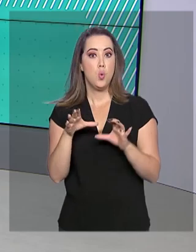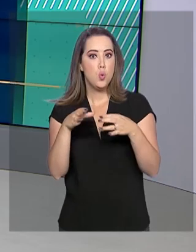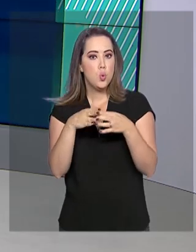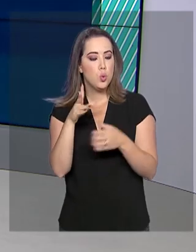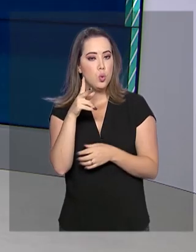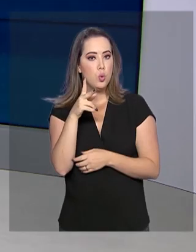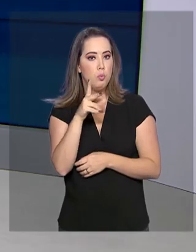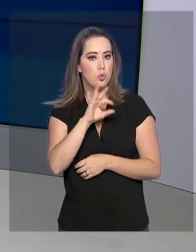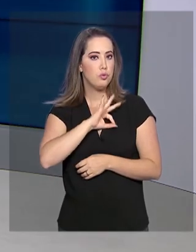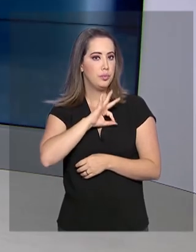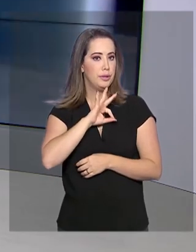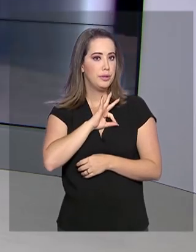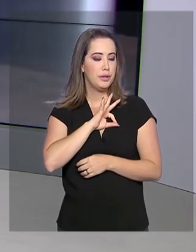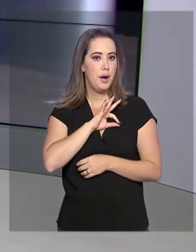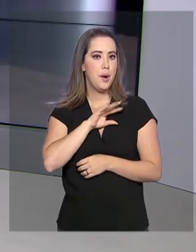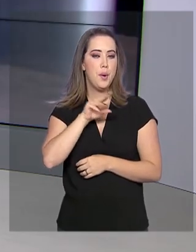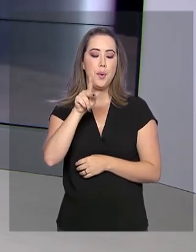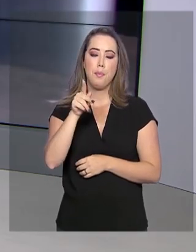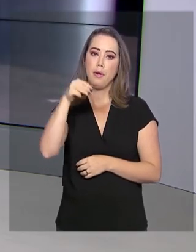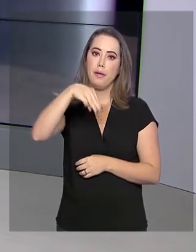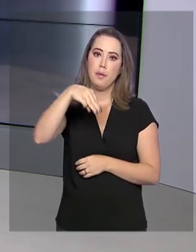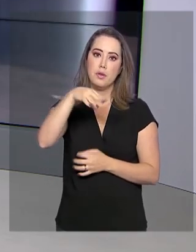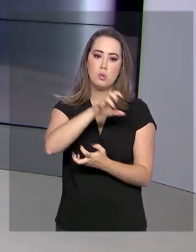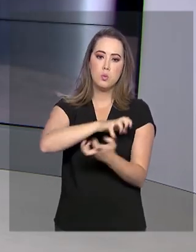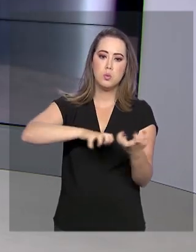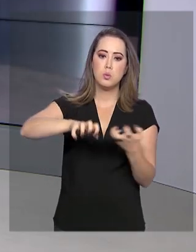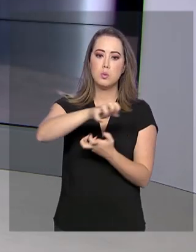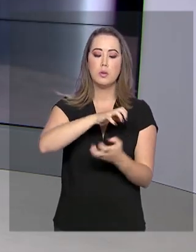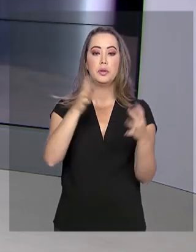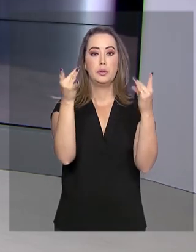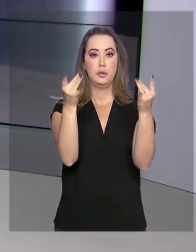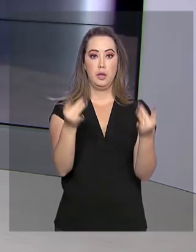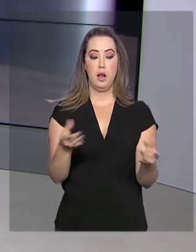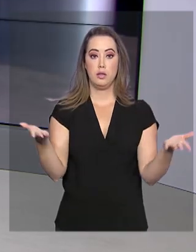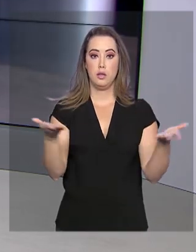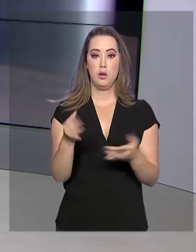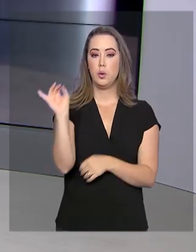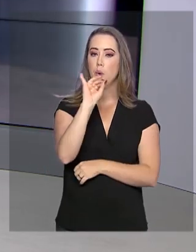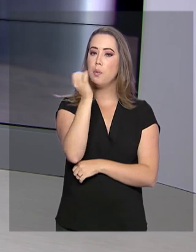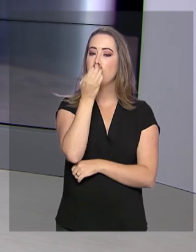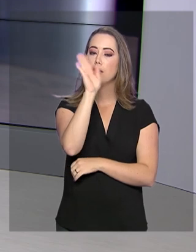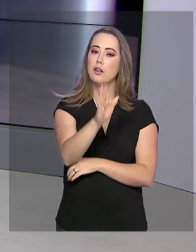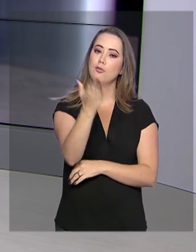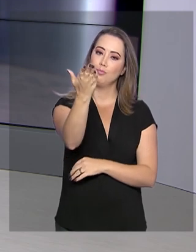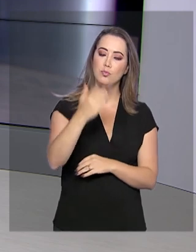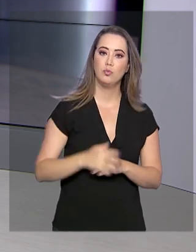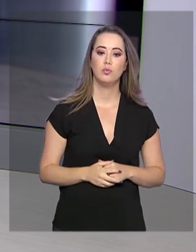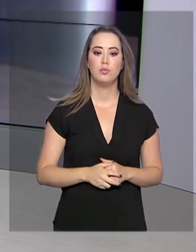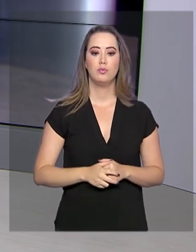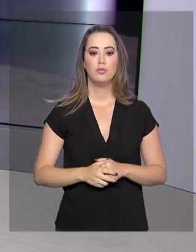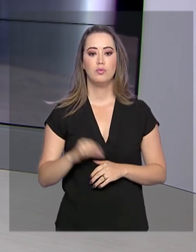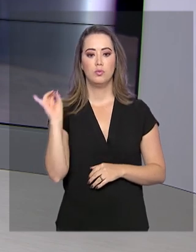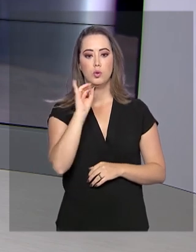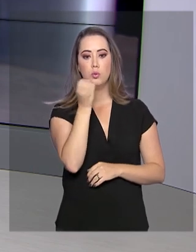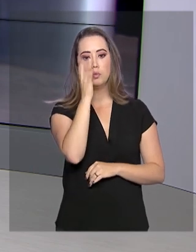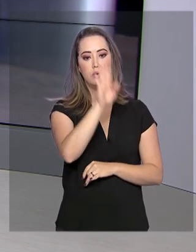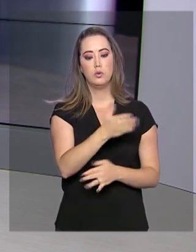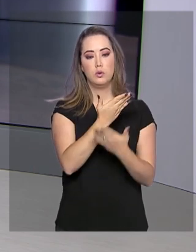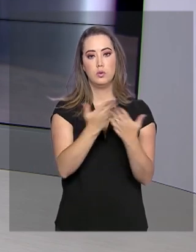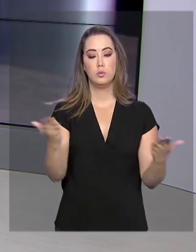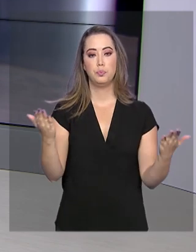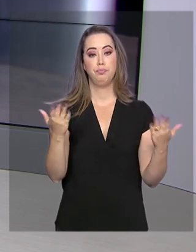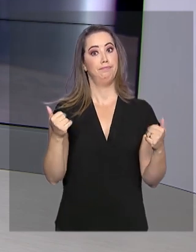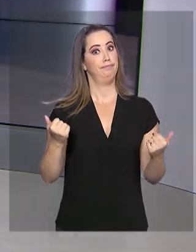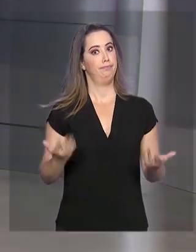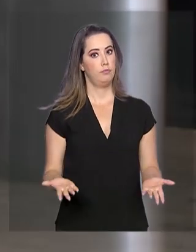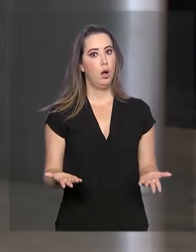greve. Quem conta tudo isso para a gente é a repórter Márcia Fernandes. Oi, Marcinha, boa tarde para você. Boa tarde, Roberto. Boa tarde a